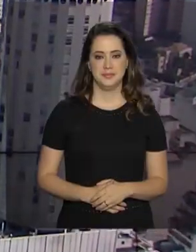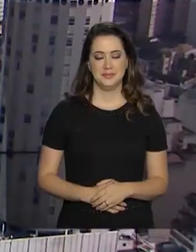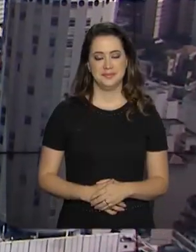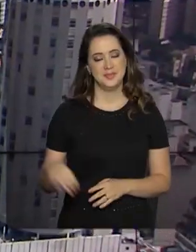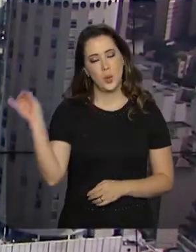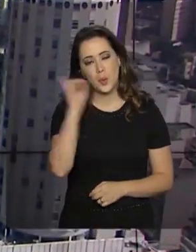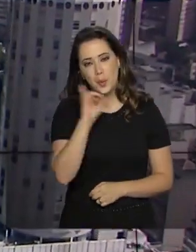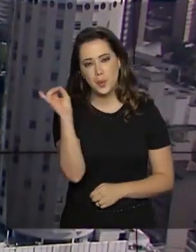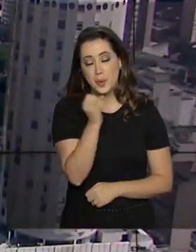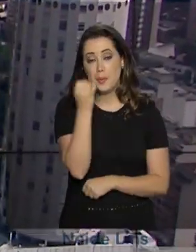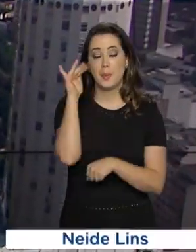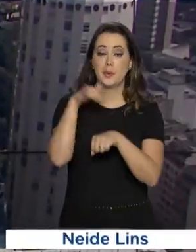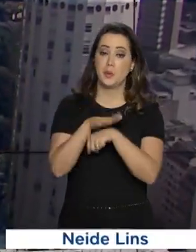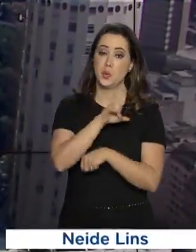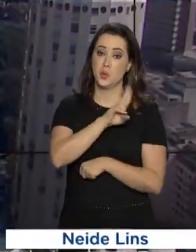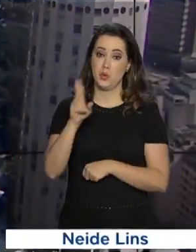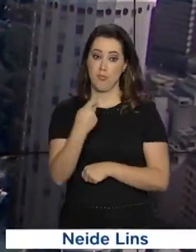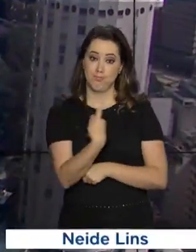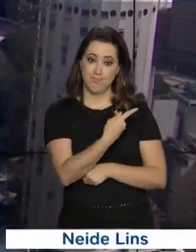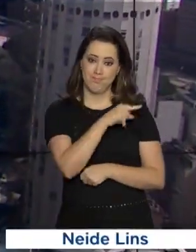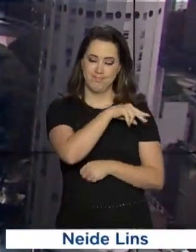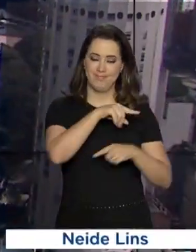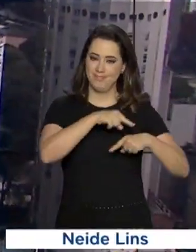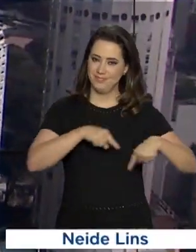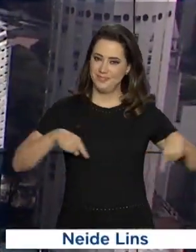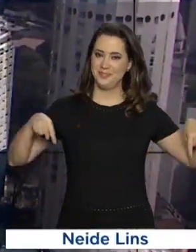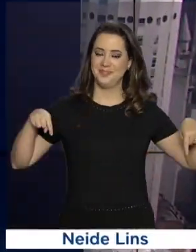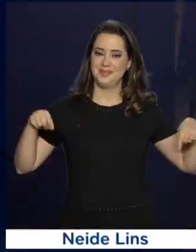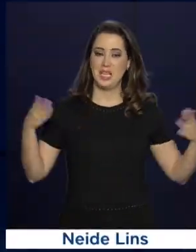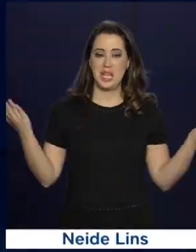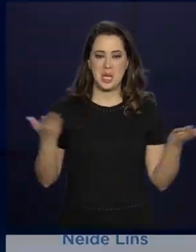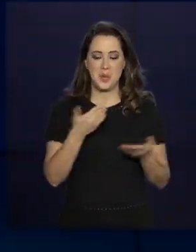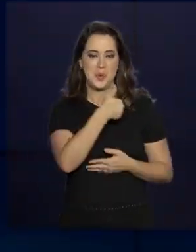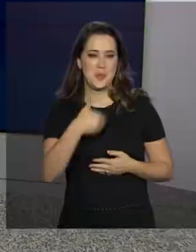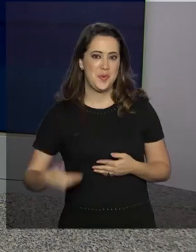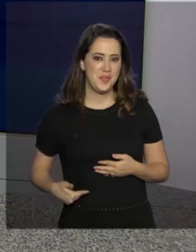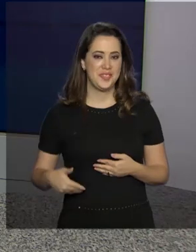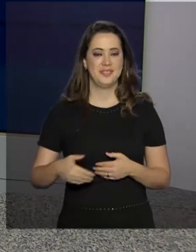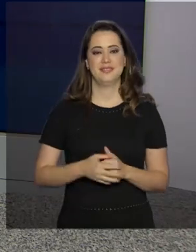Olá, boa noite. Eu sou o Roberto Camargo e estamos no ar com o Governo Agora.